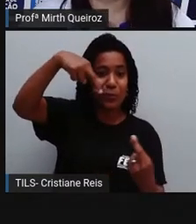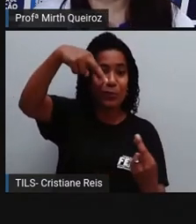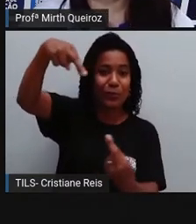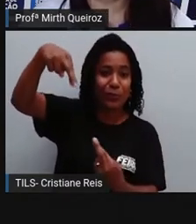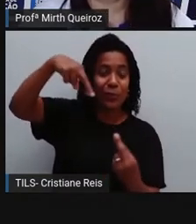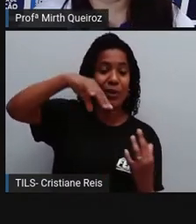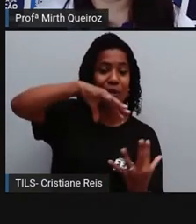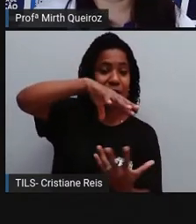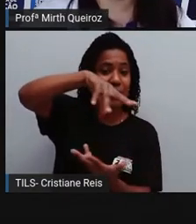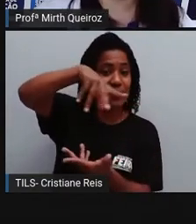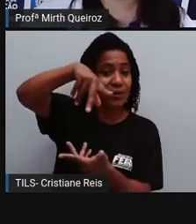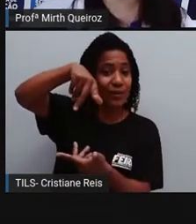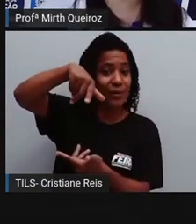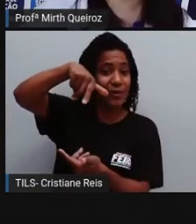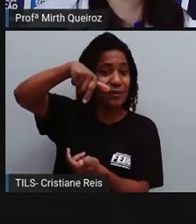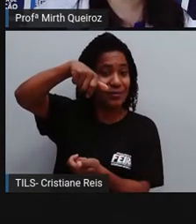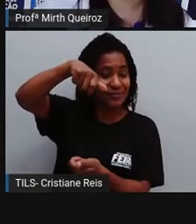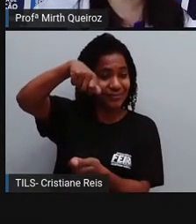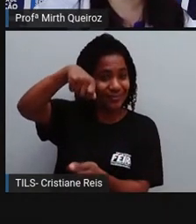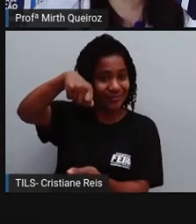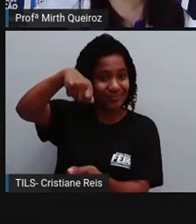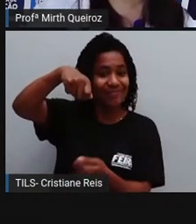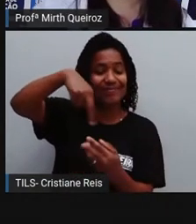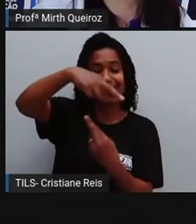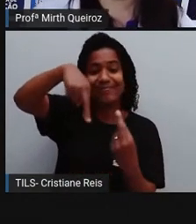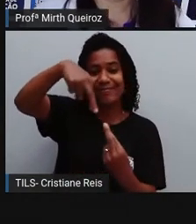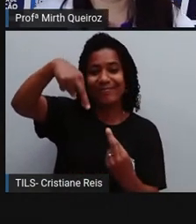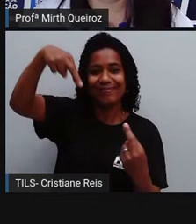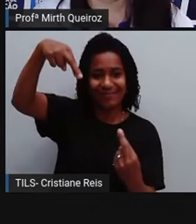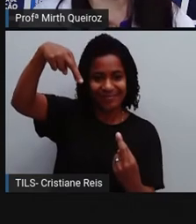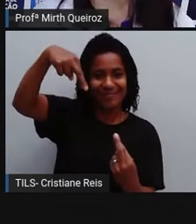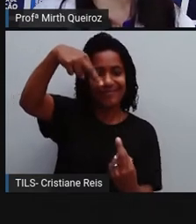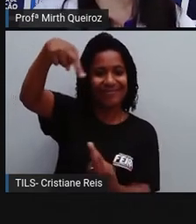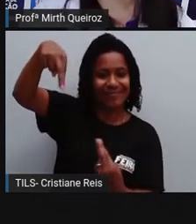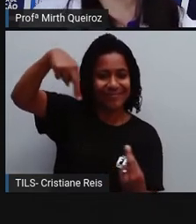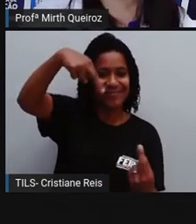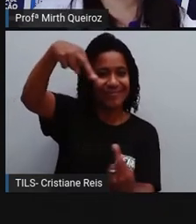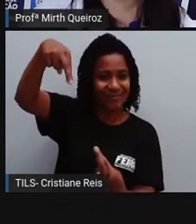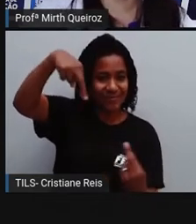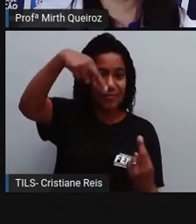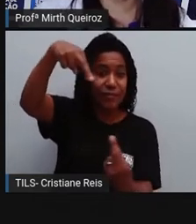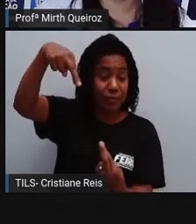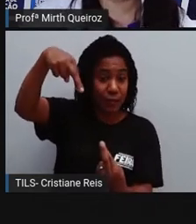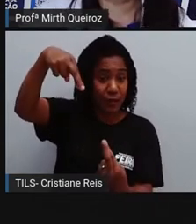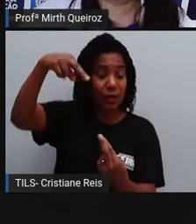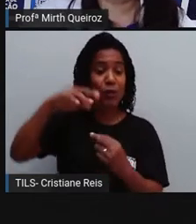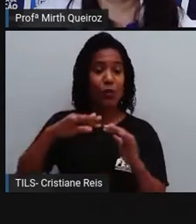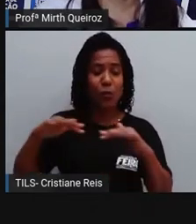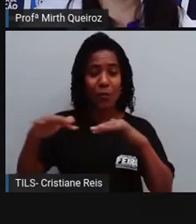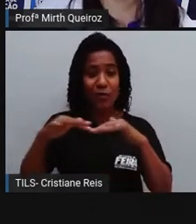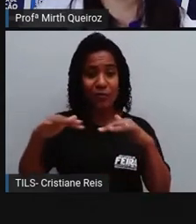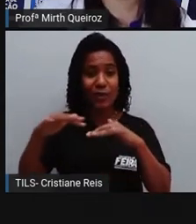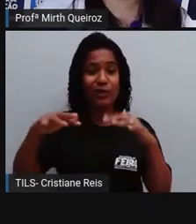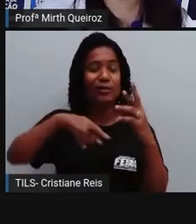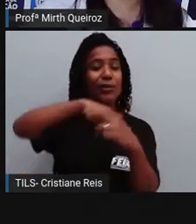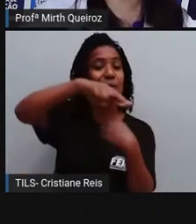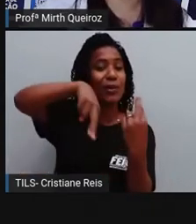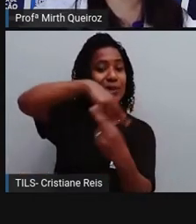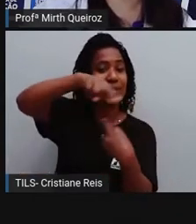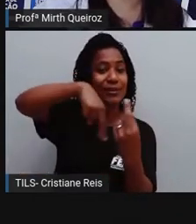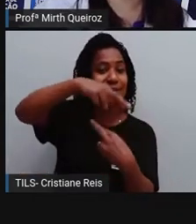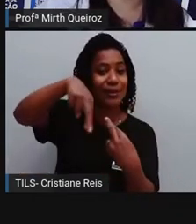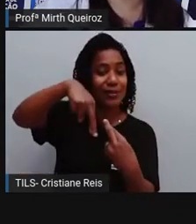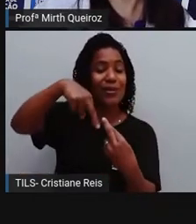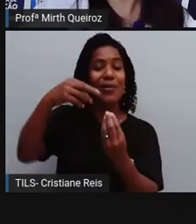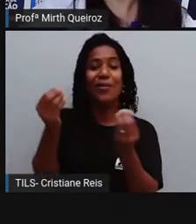movimento que a Terra faz em torno de si mesma. O movimento de rotação vai fazer